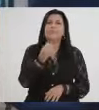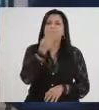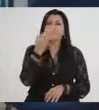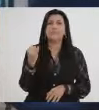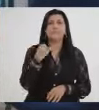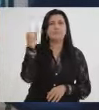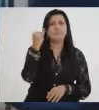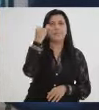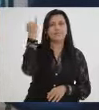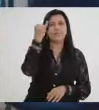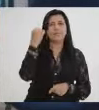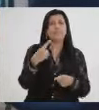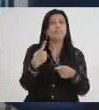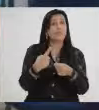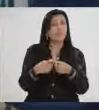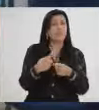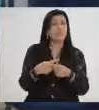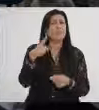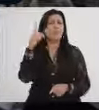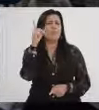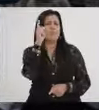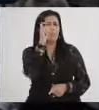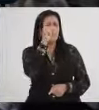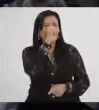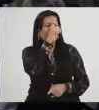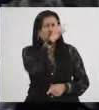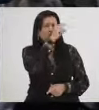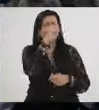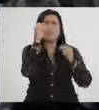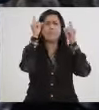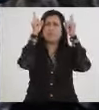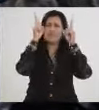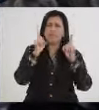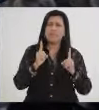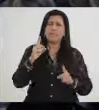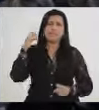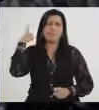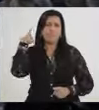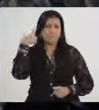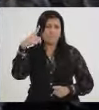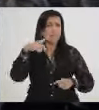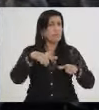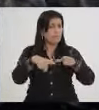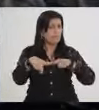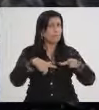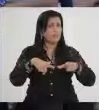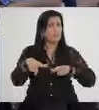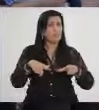Devido a dificuldade. Hoje que é de eles conseguirem arrumar um emprego.